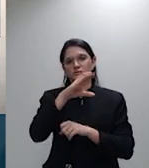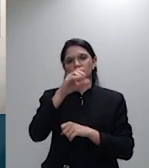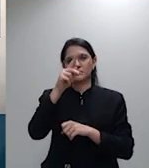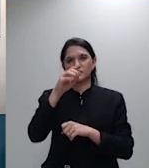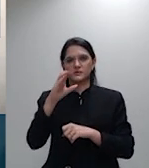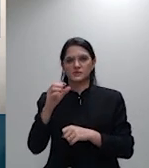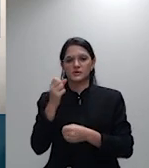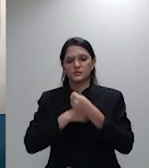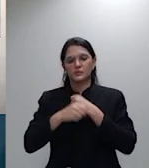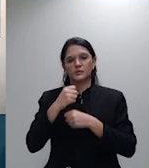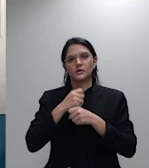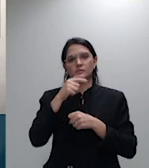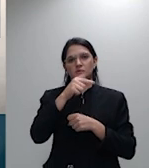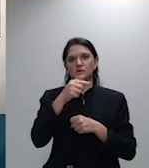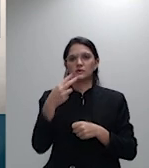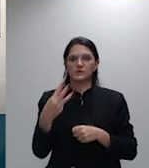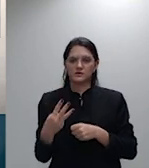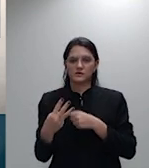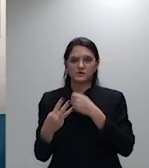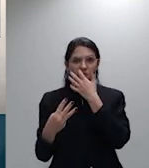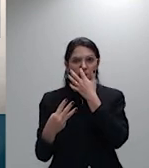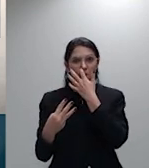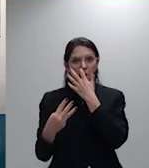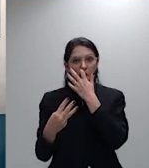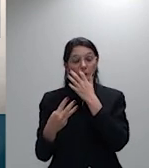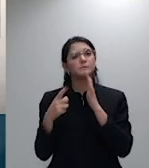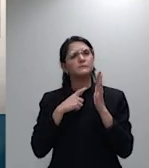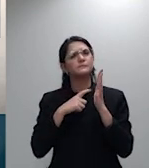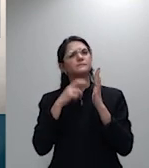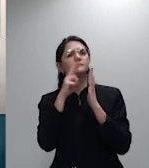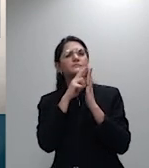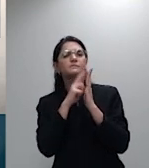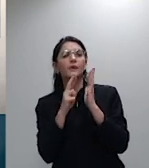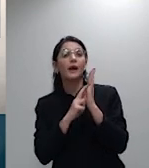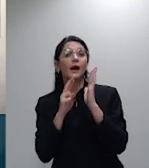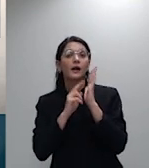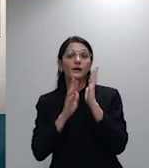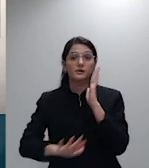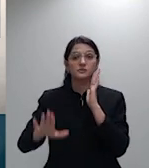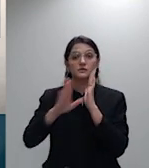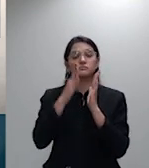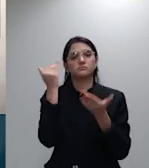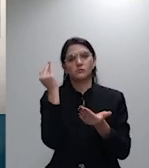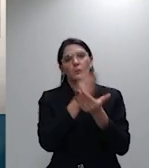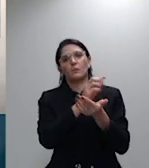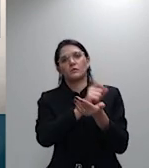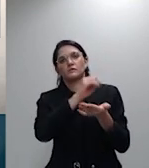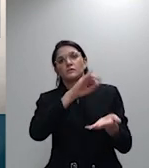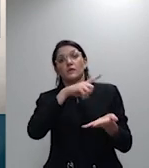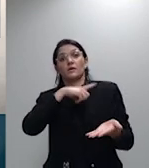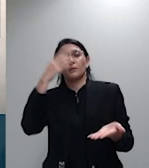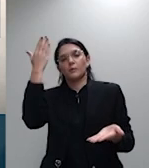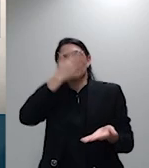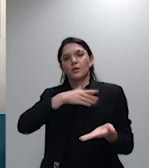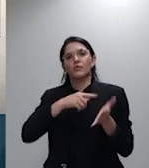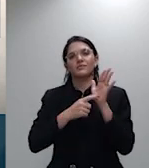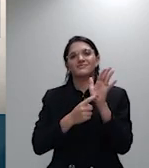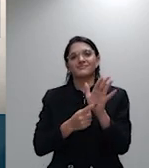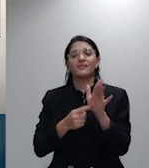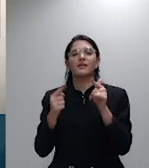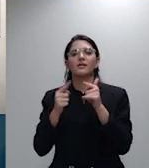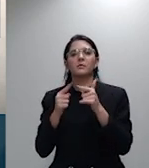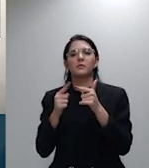A regra geral do processo, em matéria de prova, define igualmente no artigo 373,